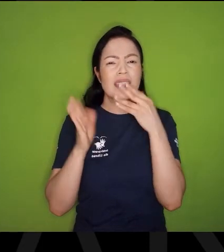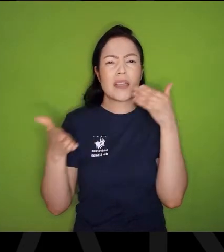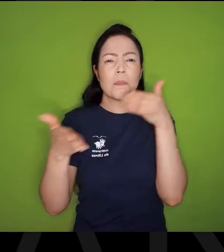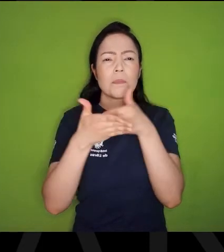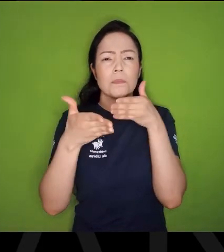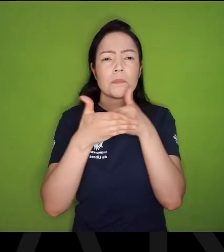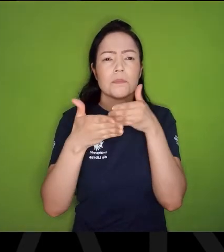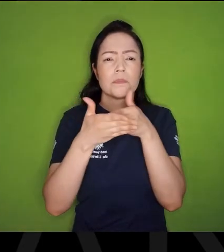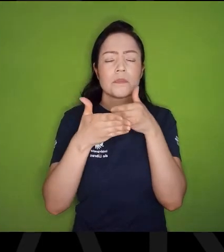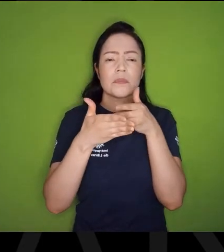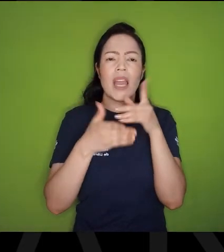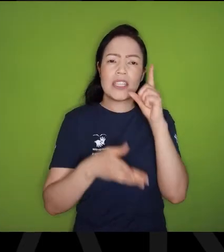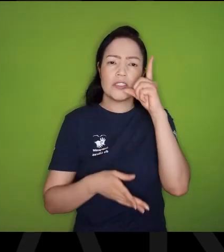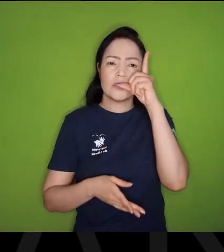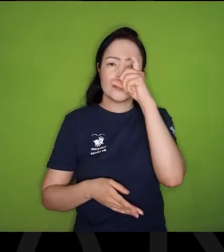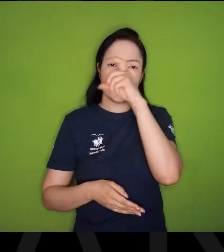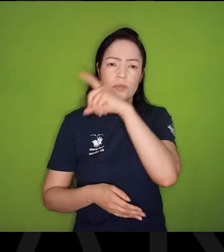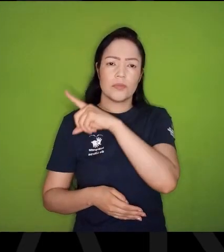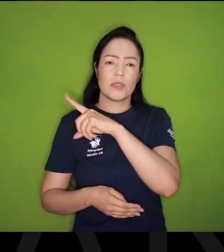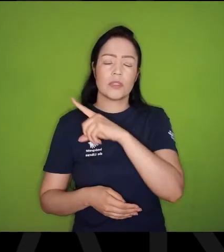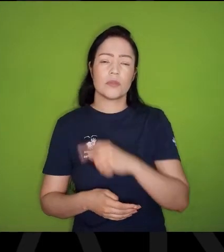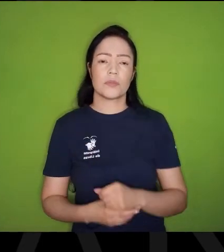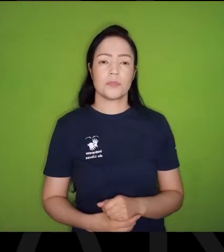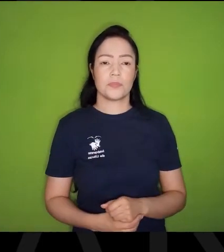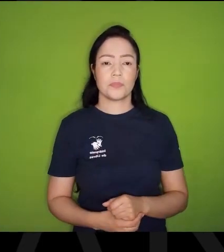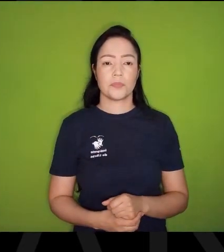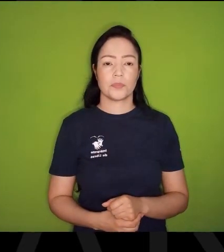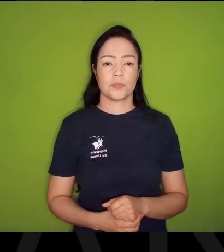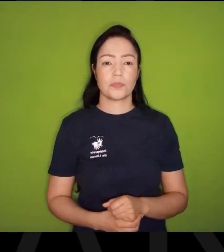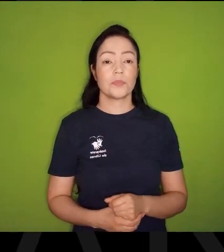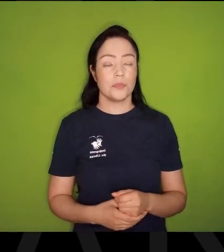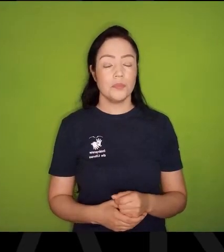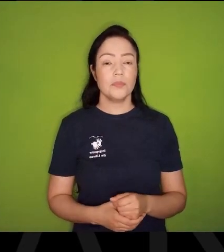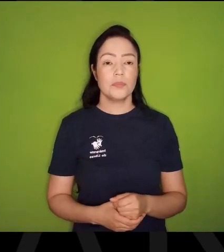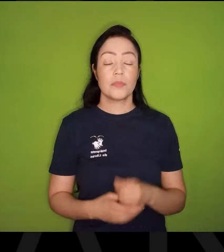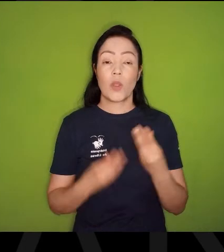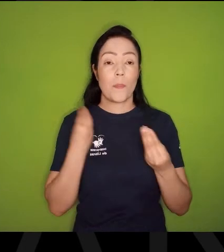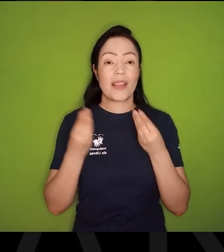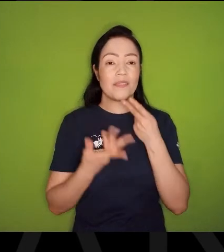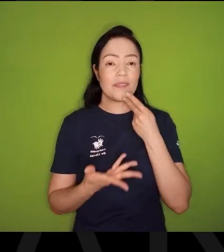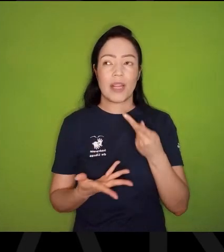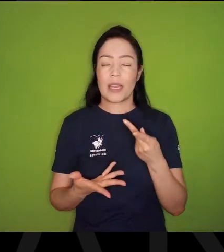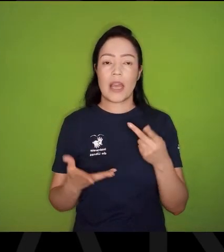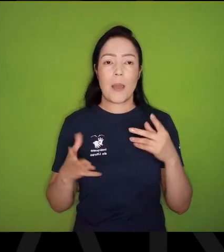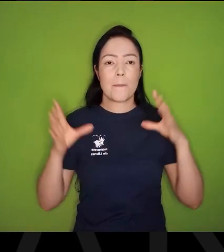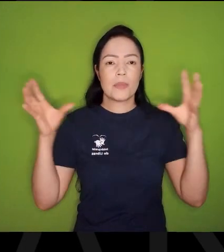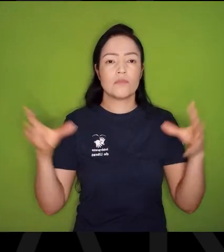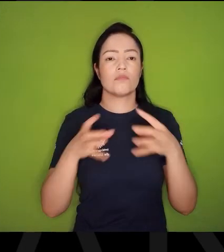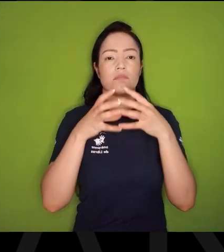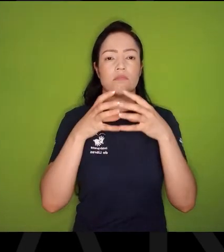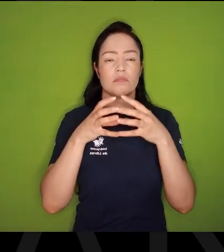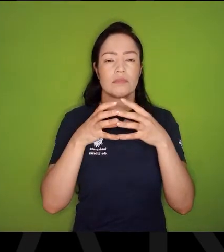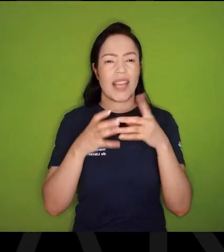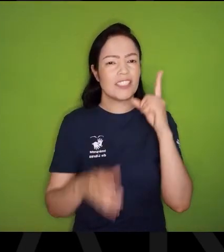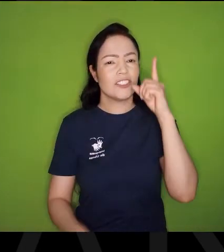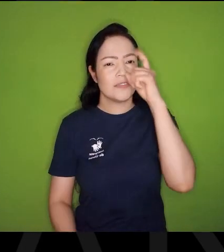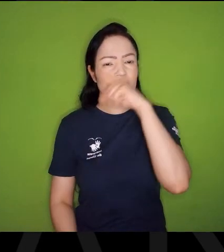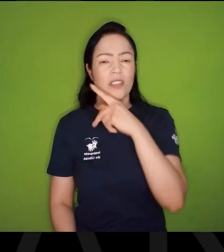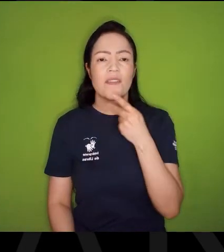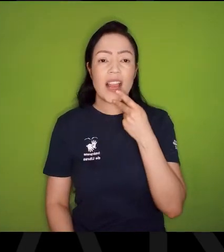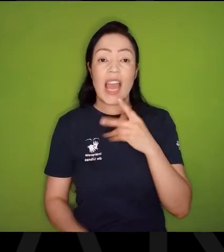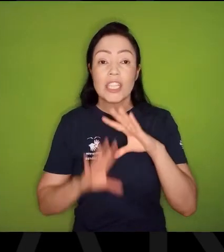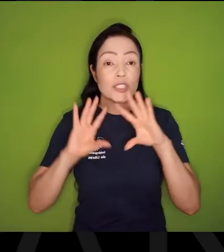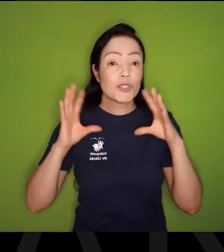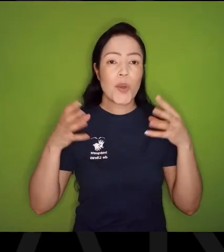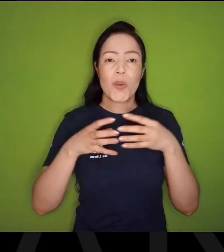dificuldade De, como é que diz? De aglutinar, Ou seja, De dizer que